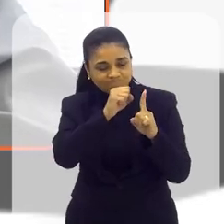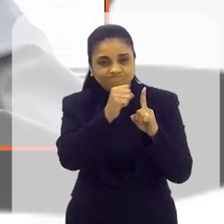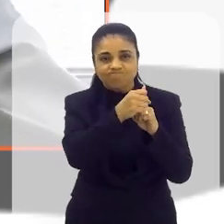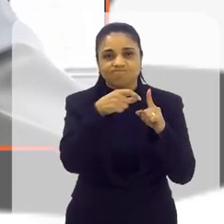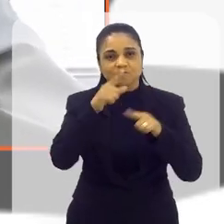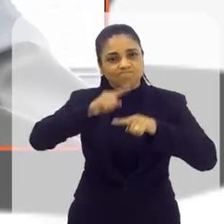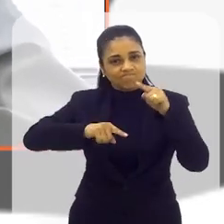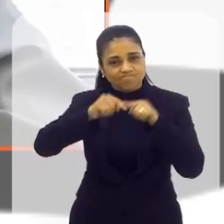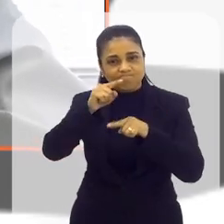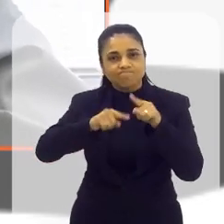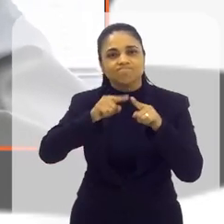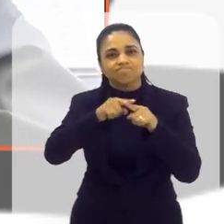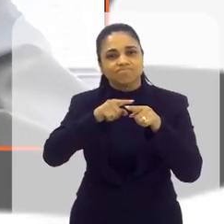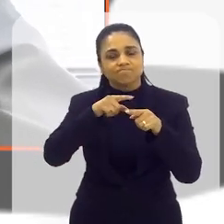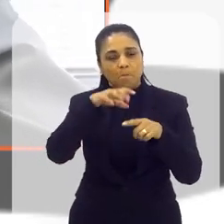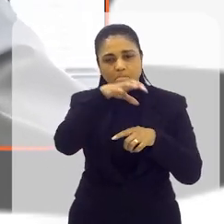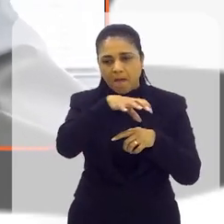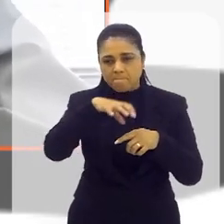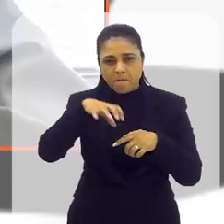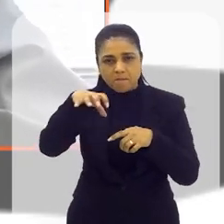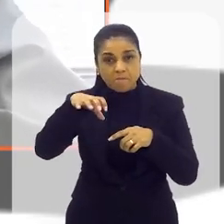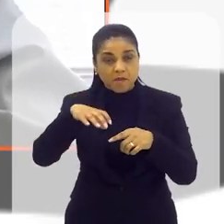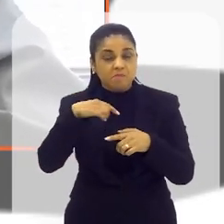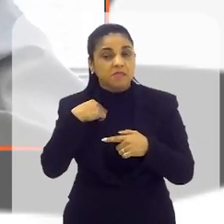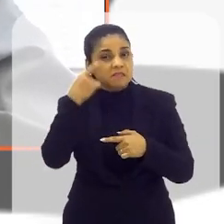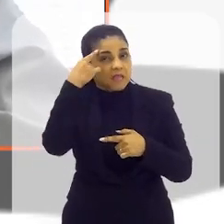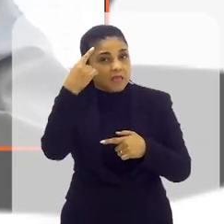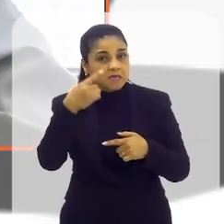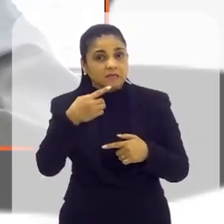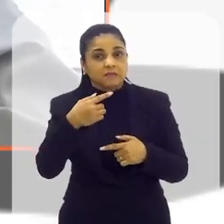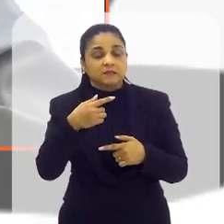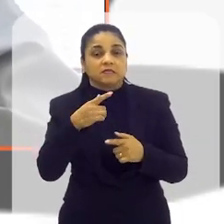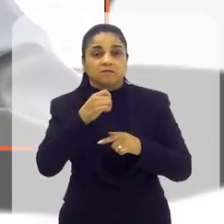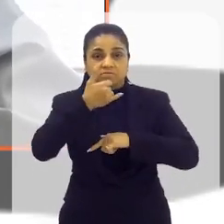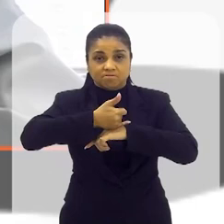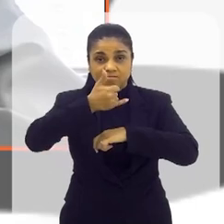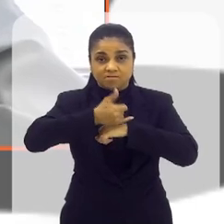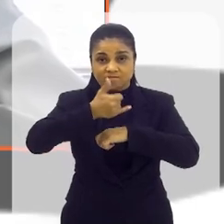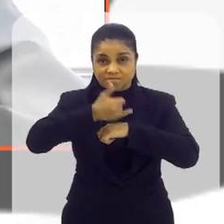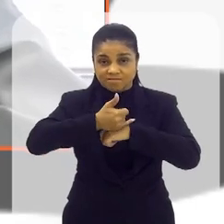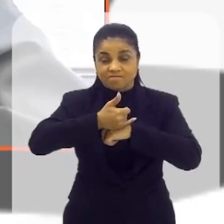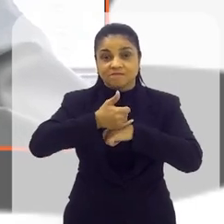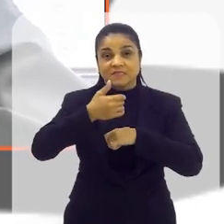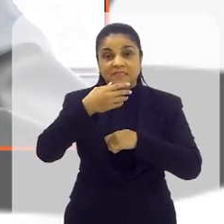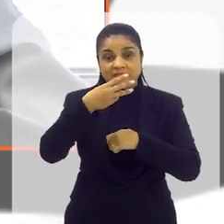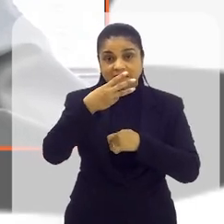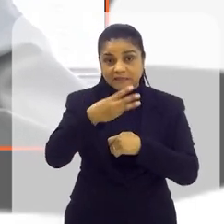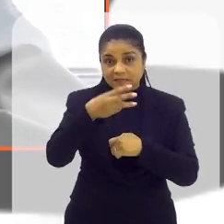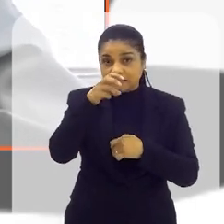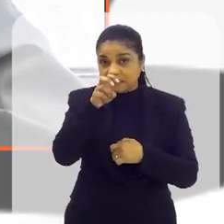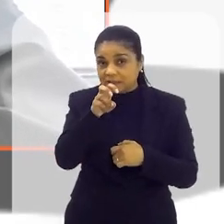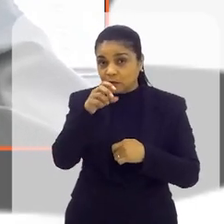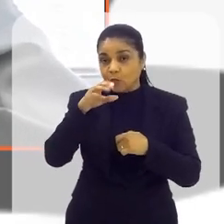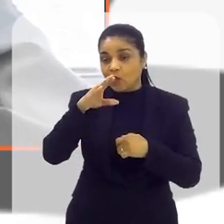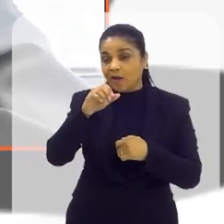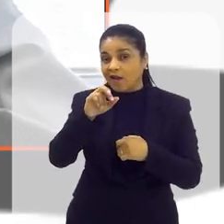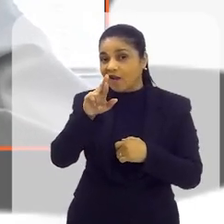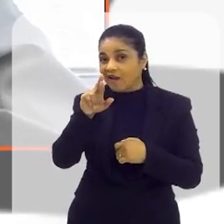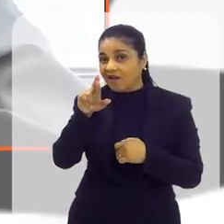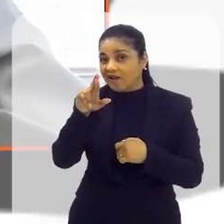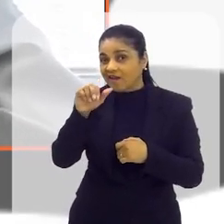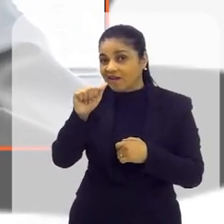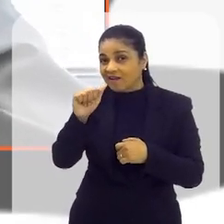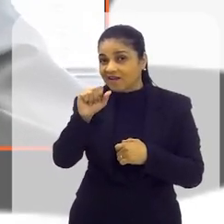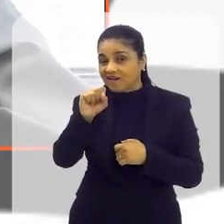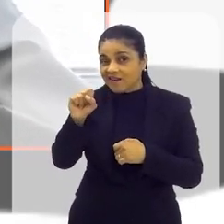equipamentos da assistência social. Para você ter uma ideia, Volta Redonda tem 35 CRAS, que é o Centro de